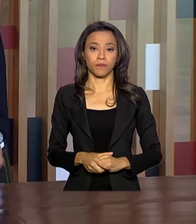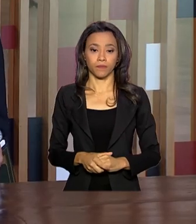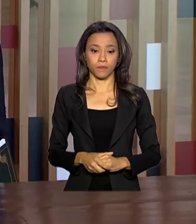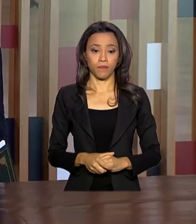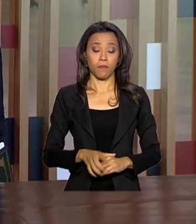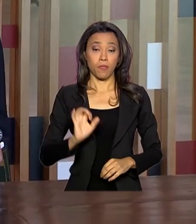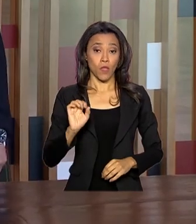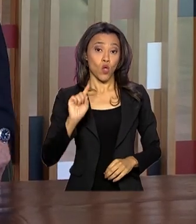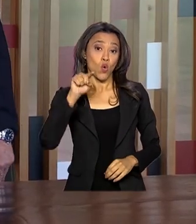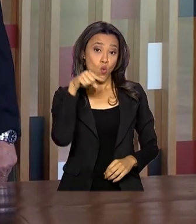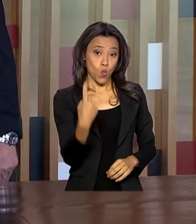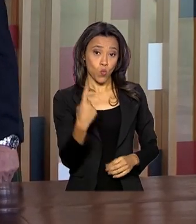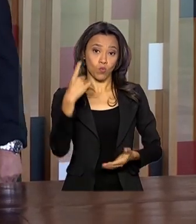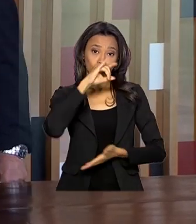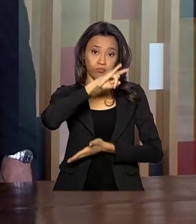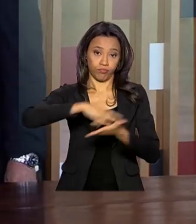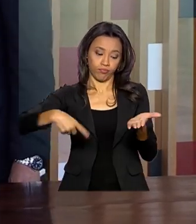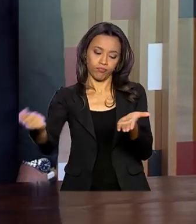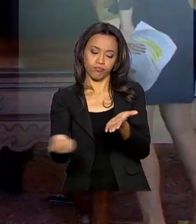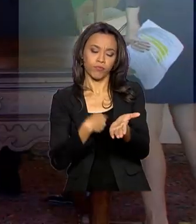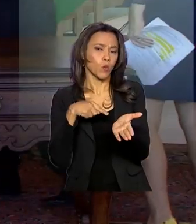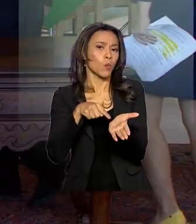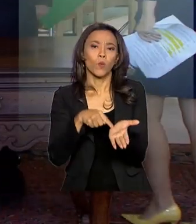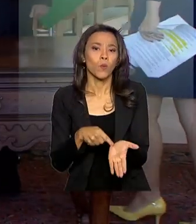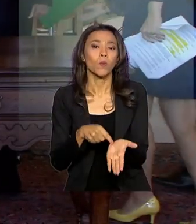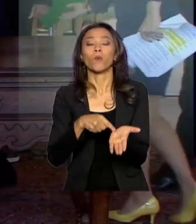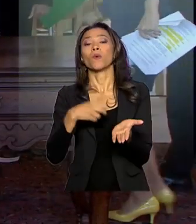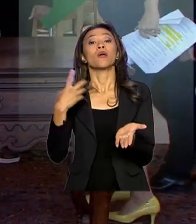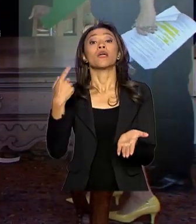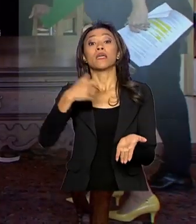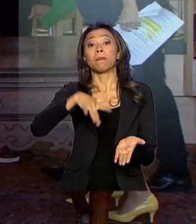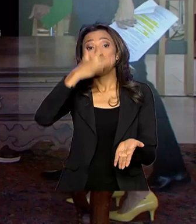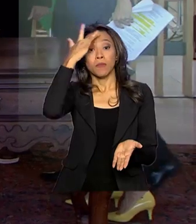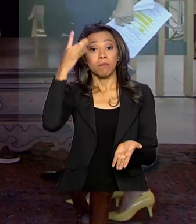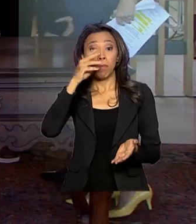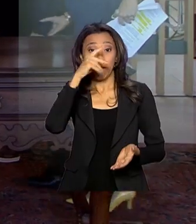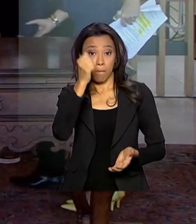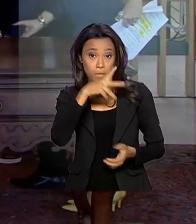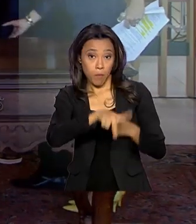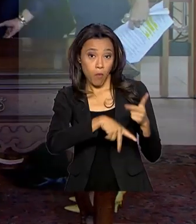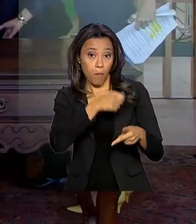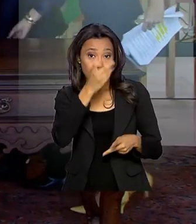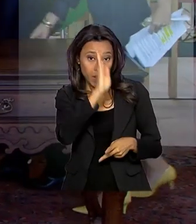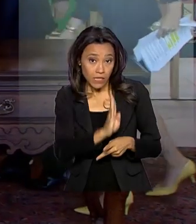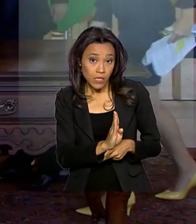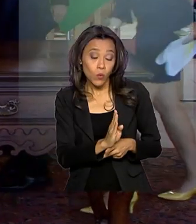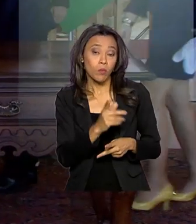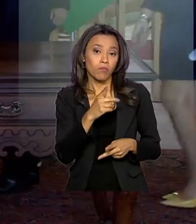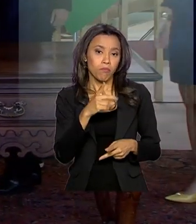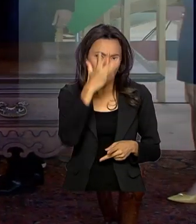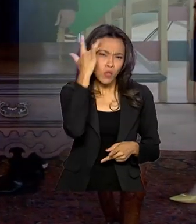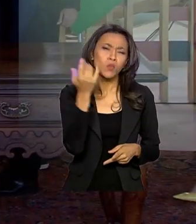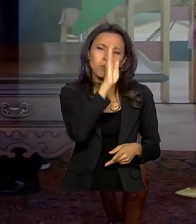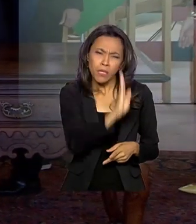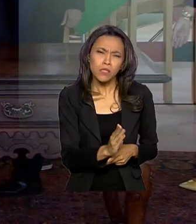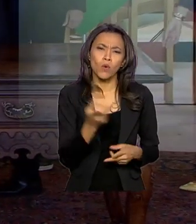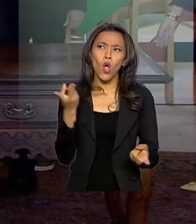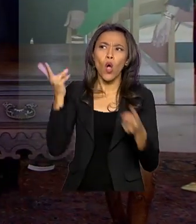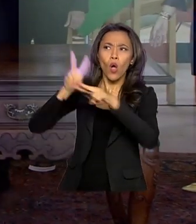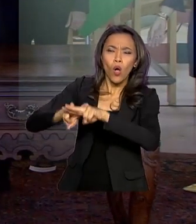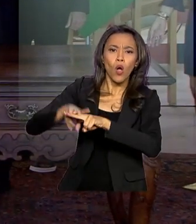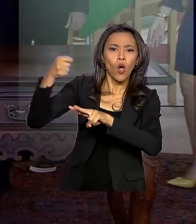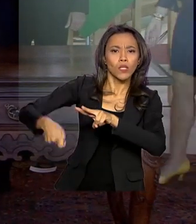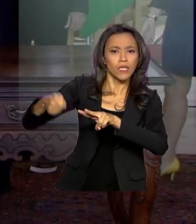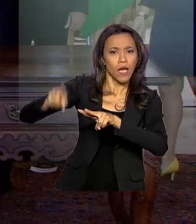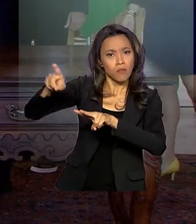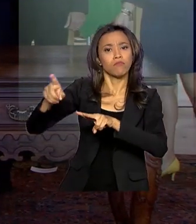Um dos atos assinados permitirá que brasileiros condenados na China cumpram a pena determinada pelo judiciário chinês